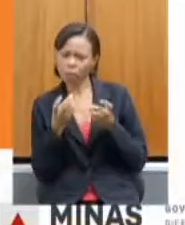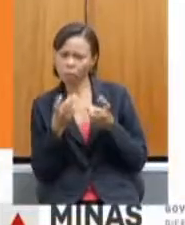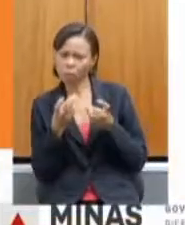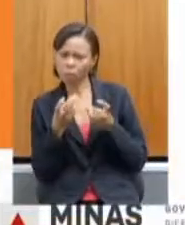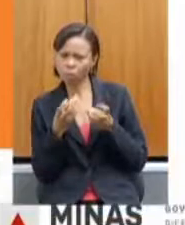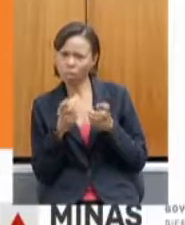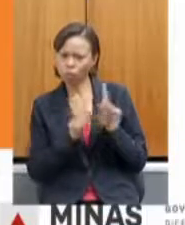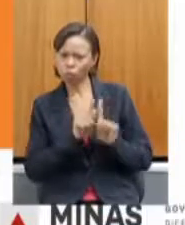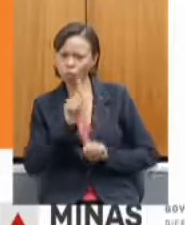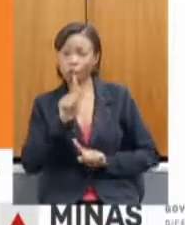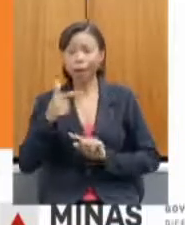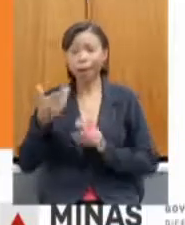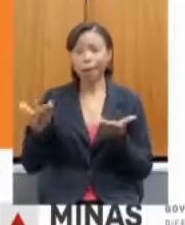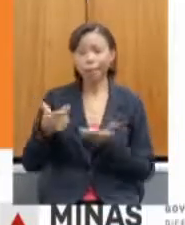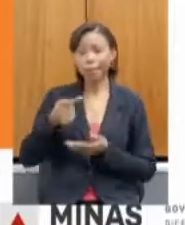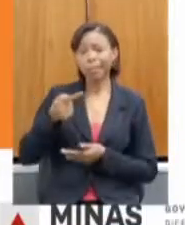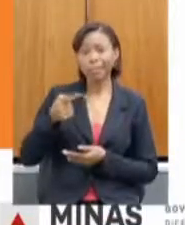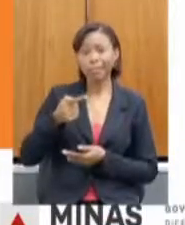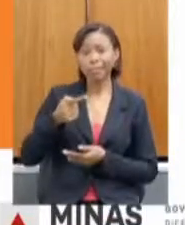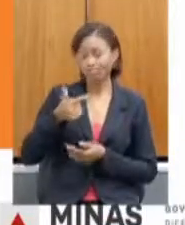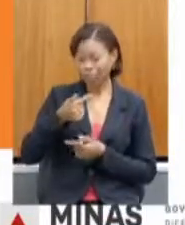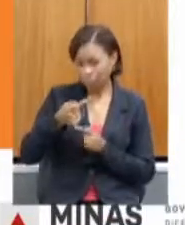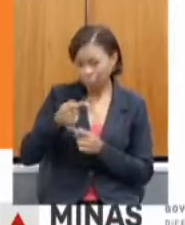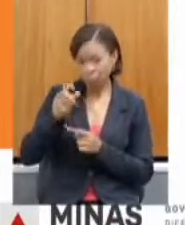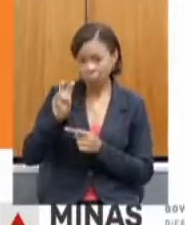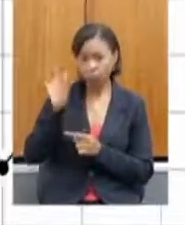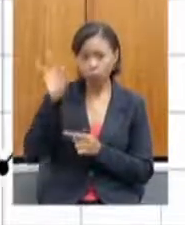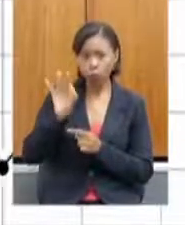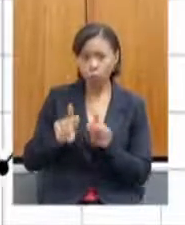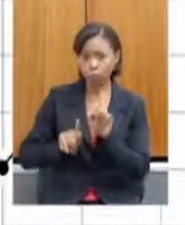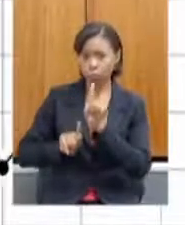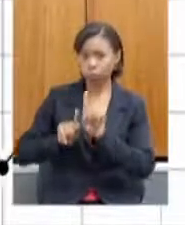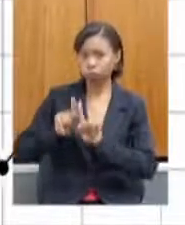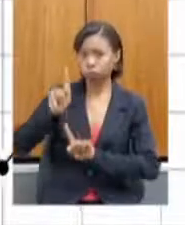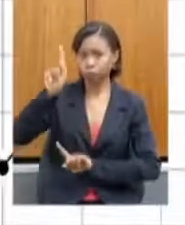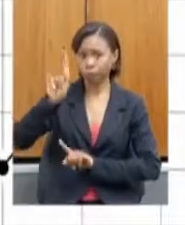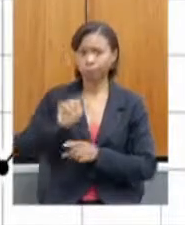outubro, 75% trouxe esse aumento. Pode passar?